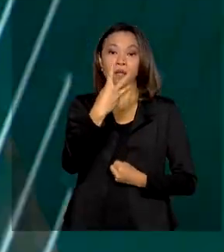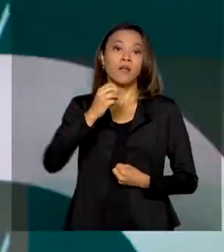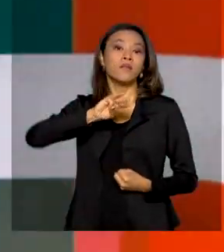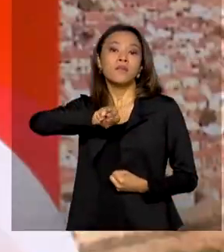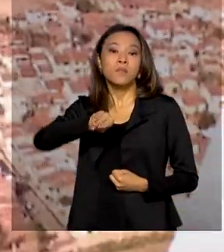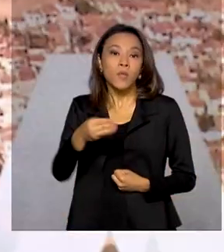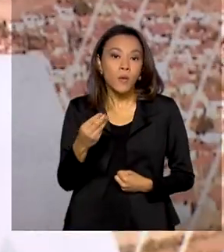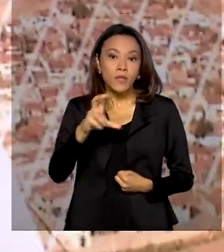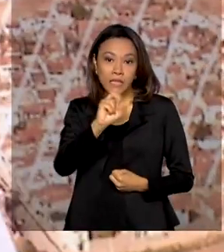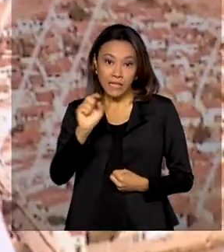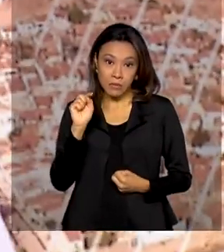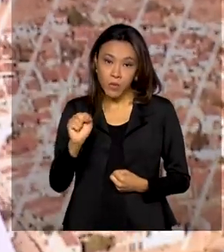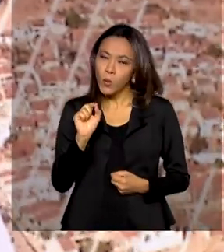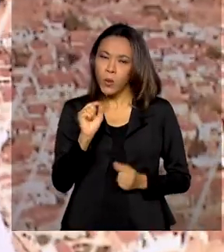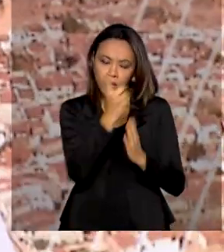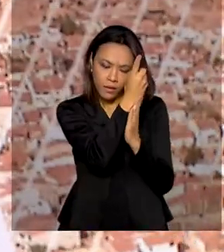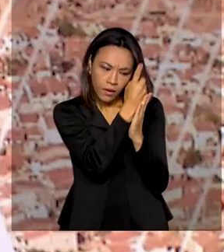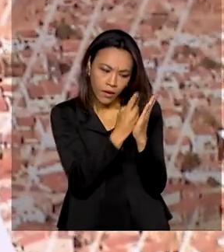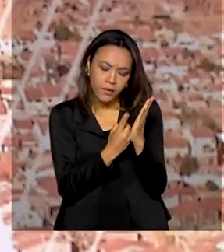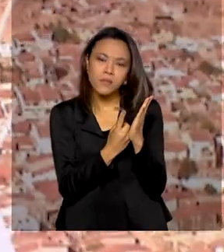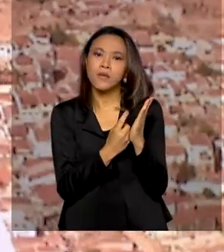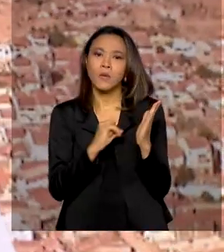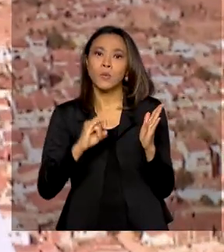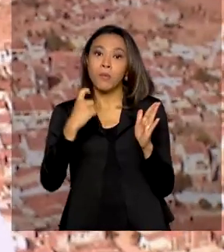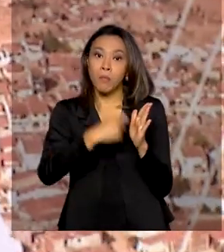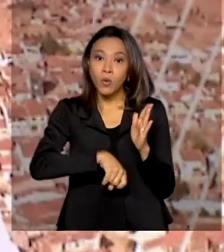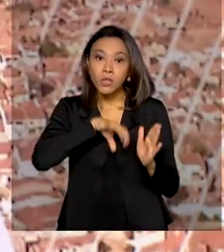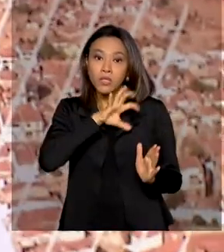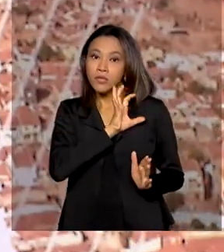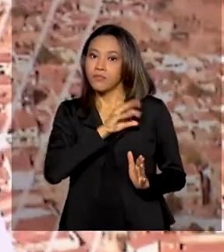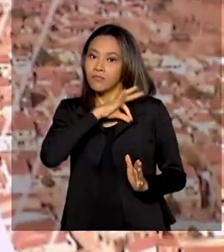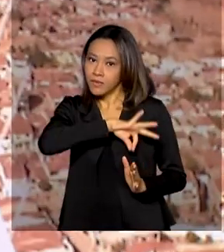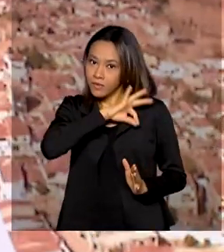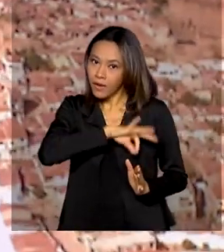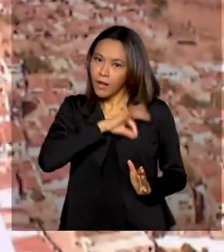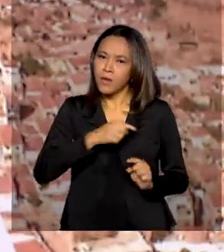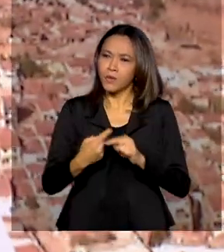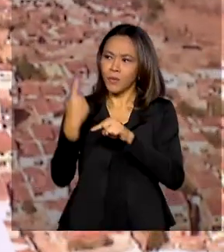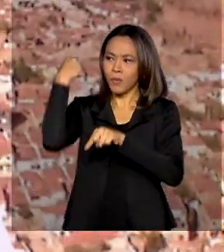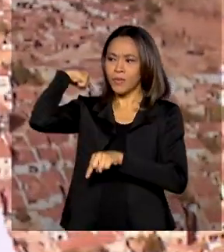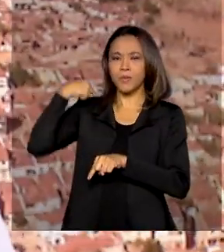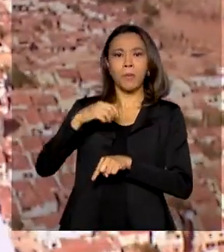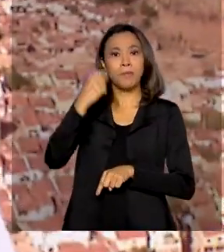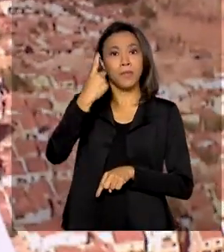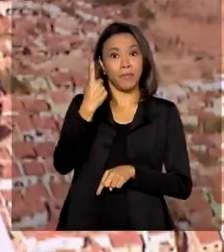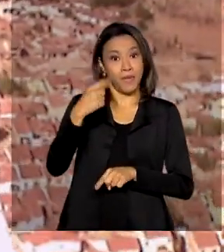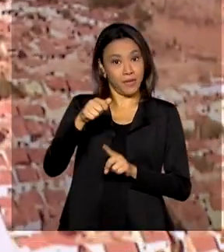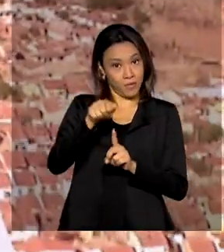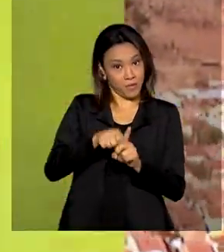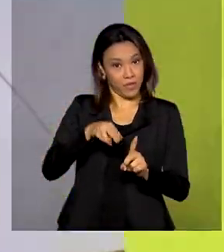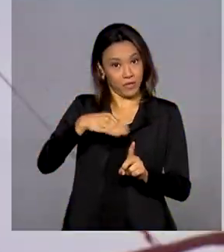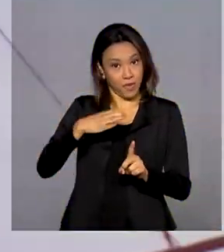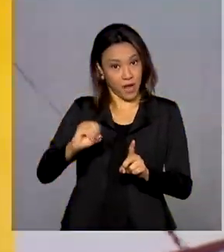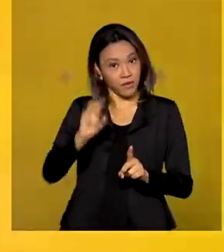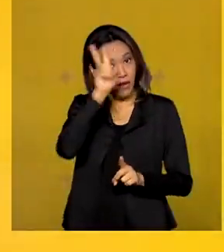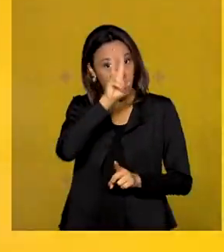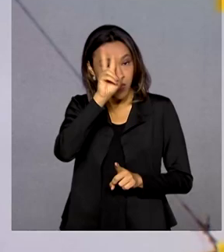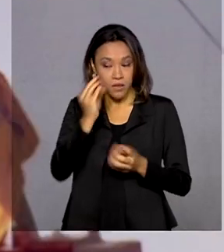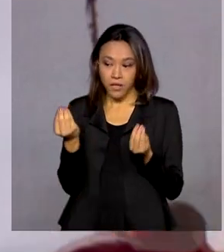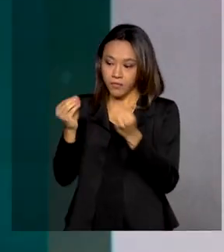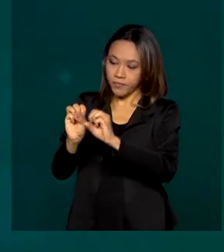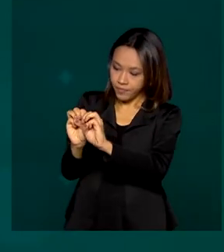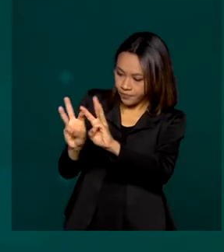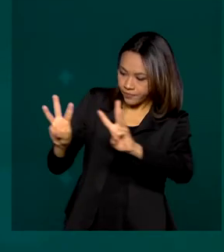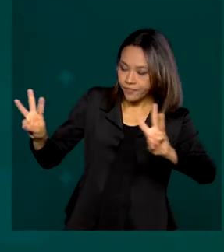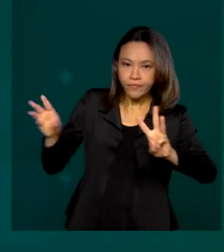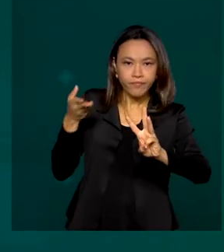do Imposto de Renda. O prazo de recebimento teve início no dia 1º de março. Lembrando que na página da Receita